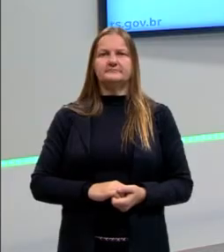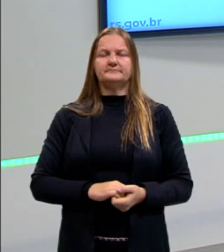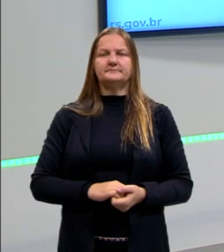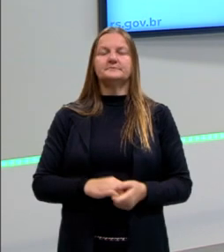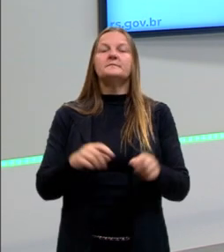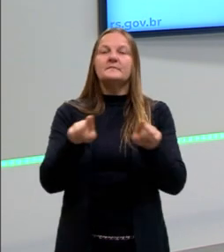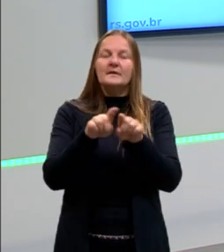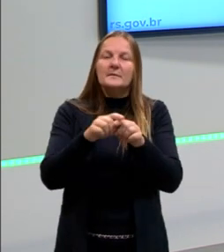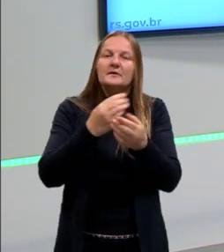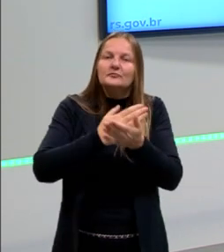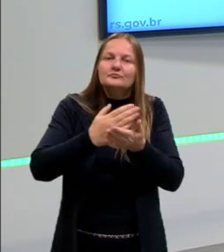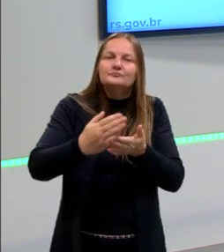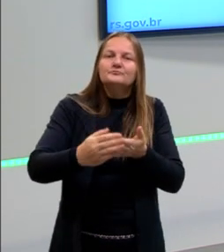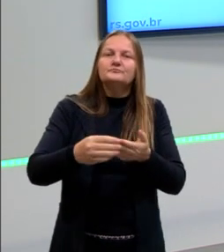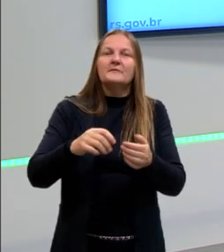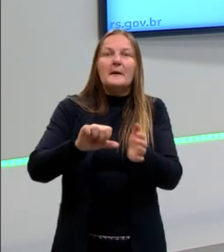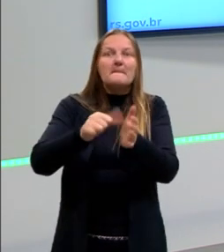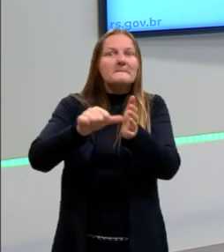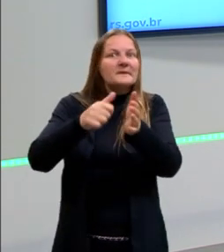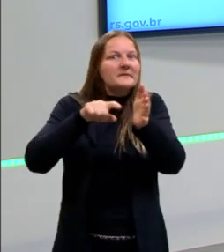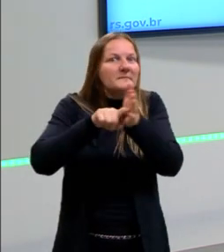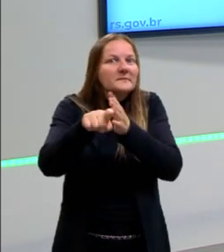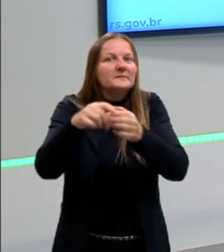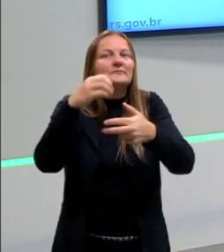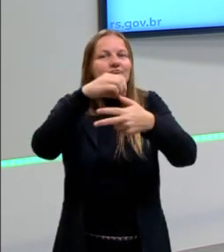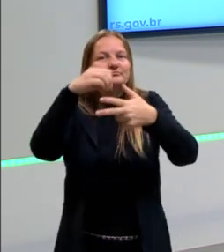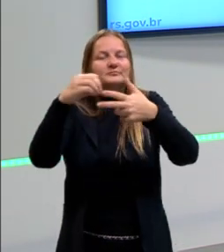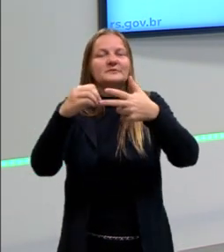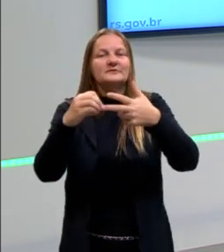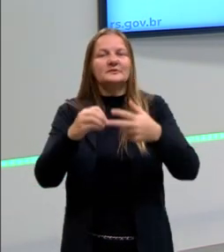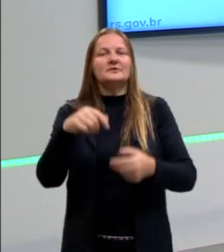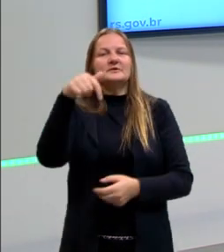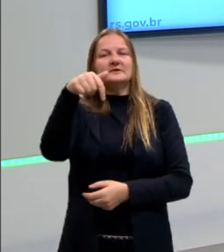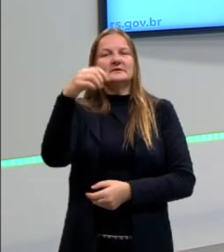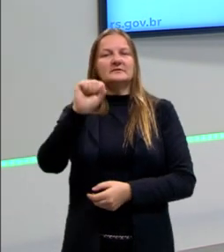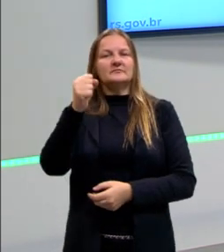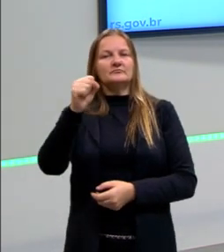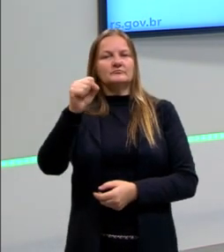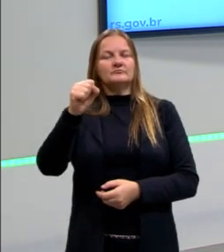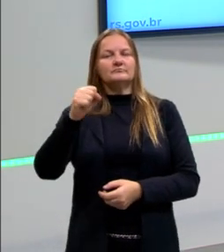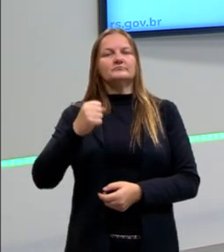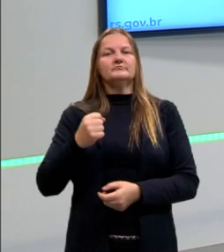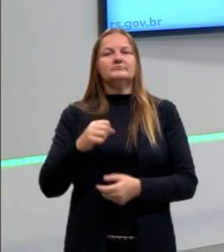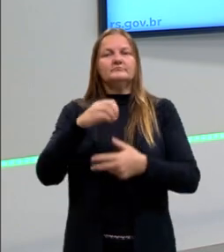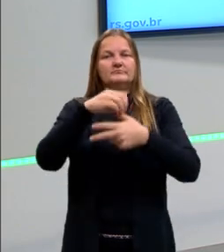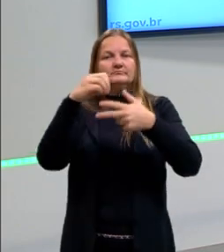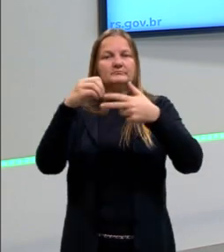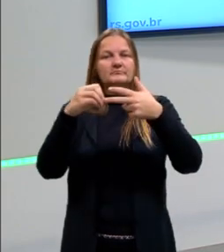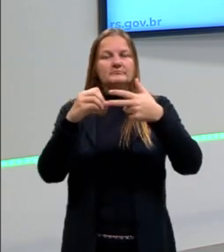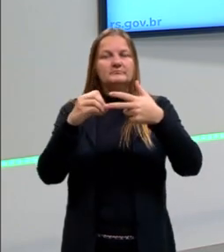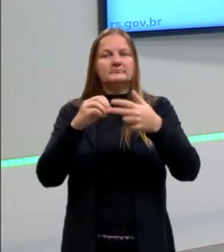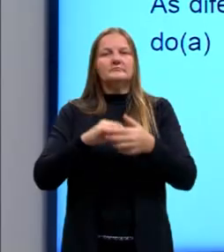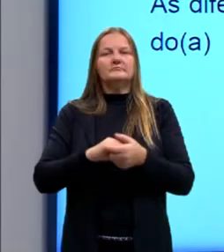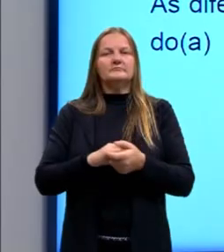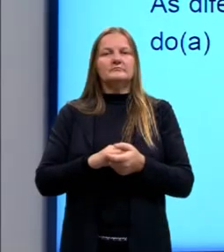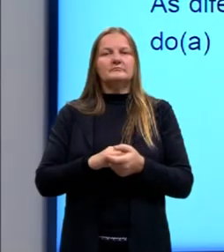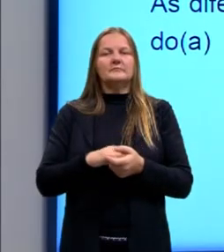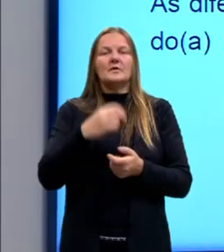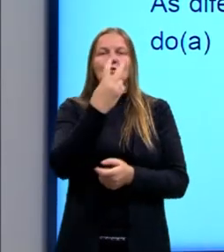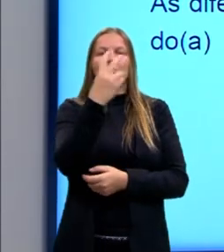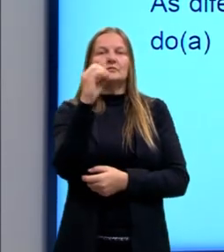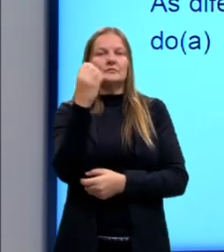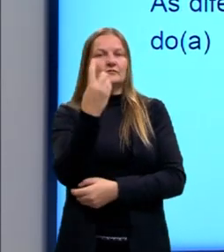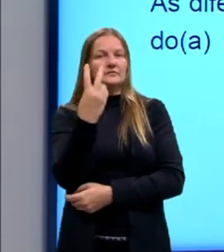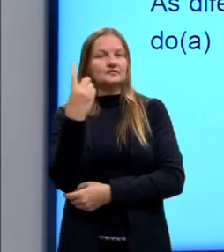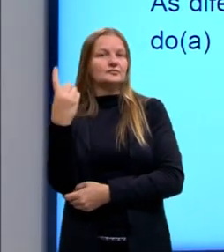E nós já vamos partir aqui para a nossa primeira questão do Enem, a questão 78 do Enem PPL 2021. Eu